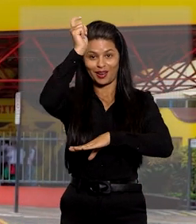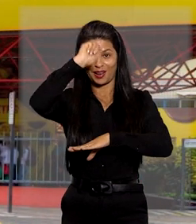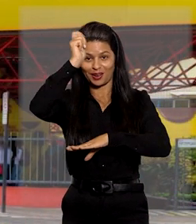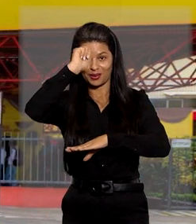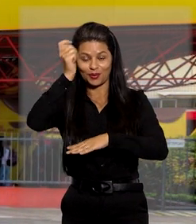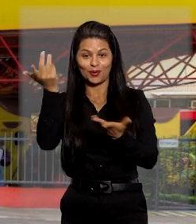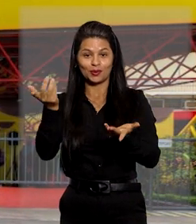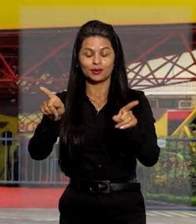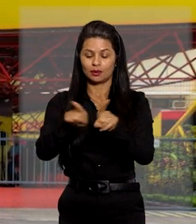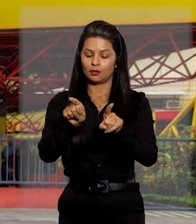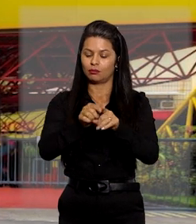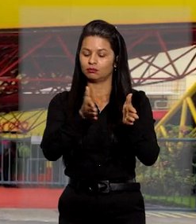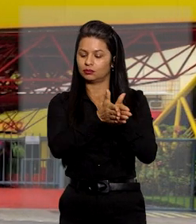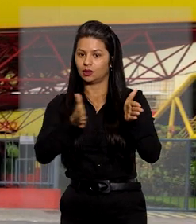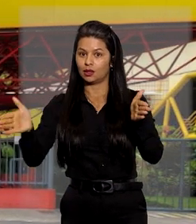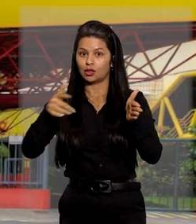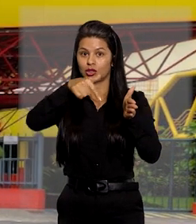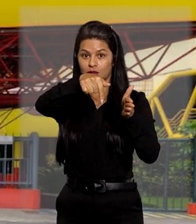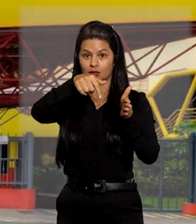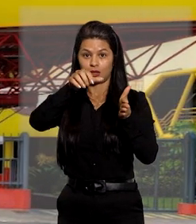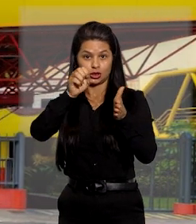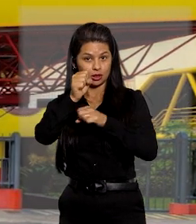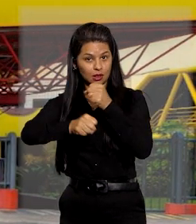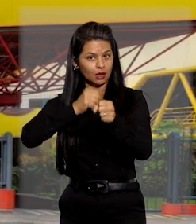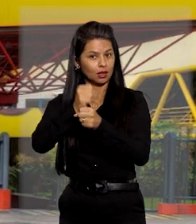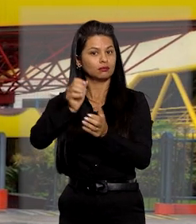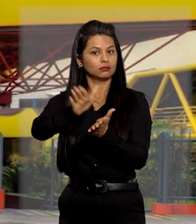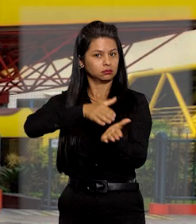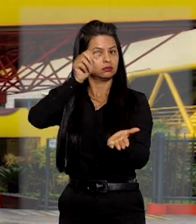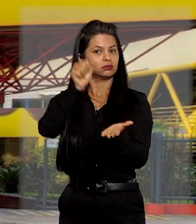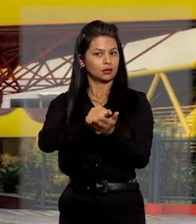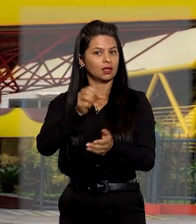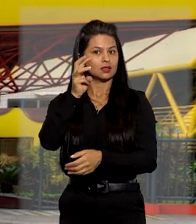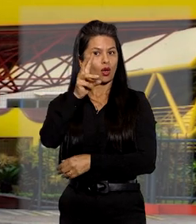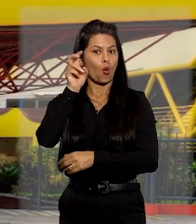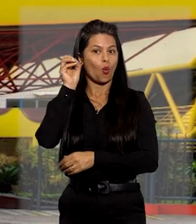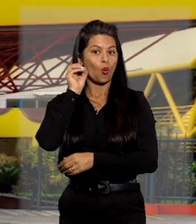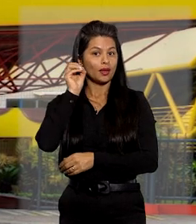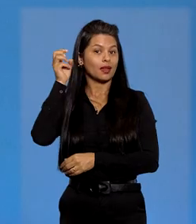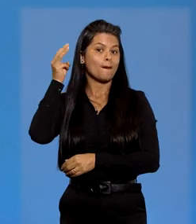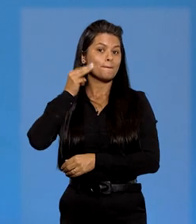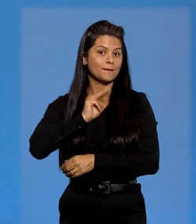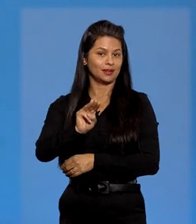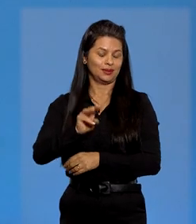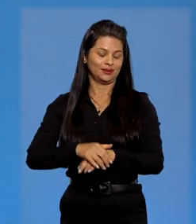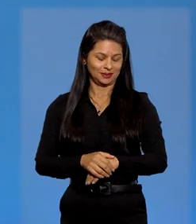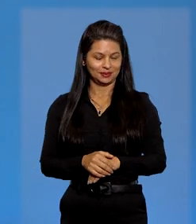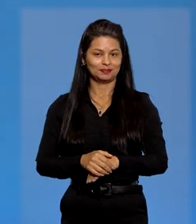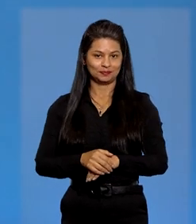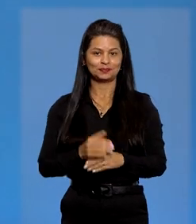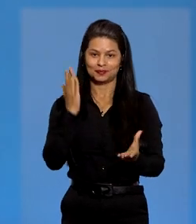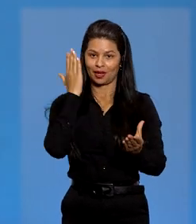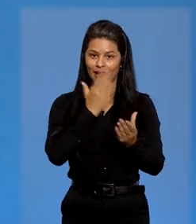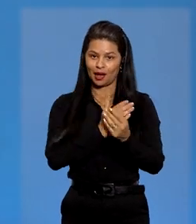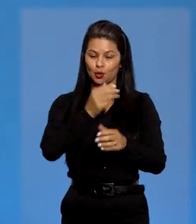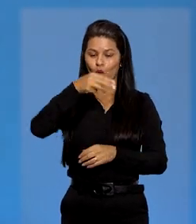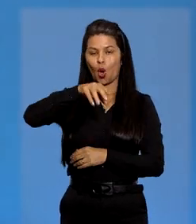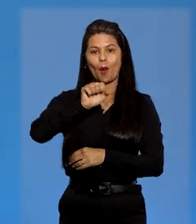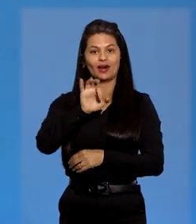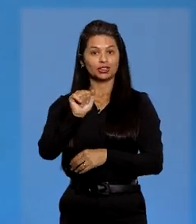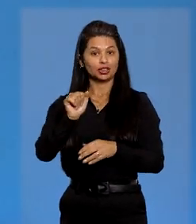também pelo período de 7 anos, sob pena de multa de 50 milhões de reais. Ato normativo